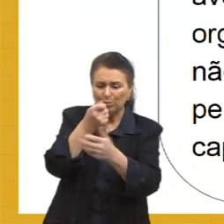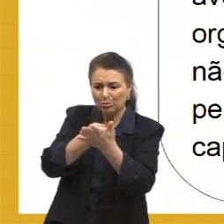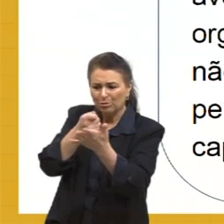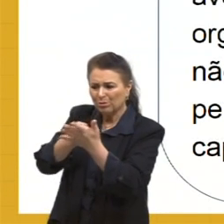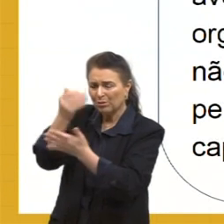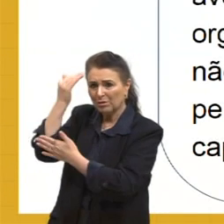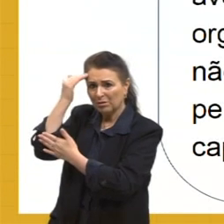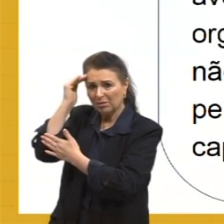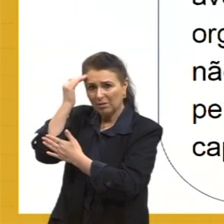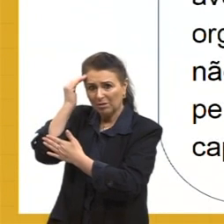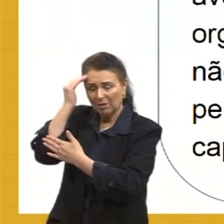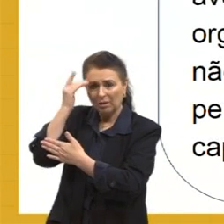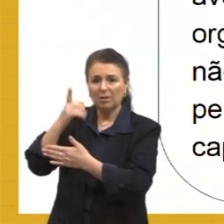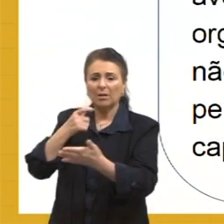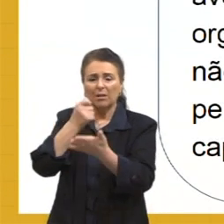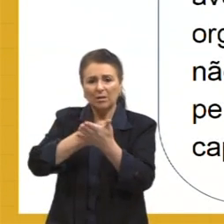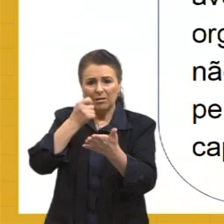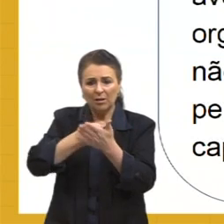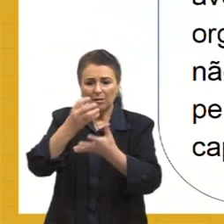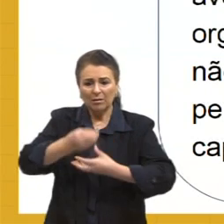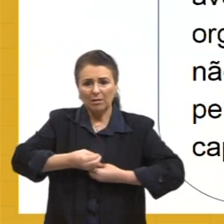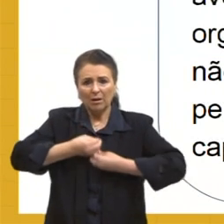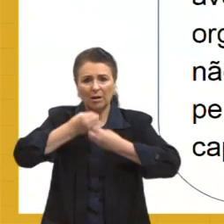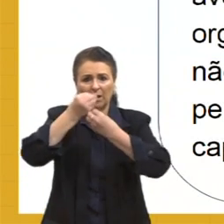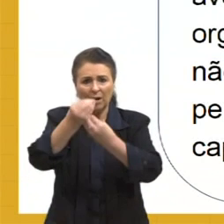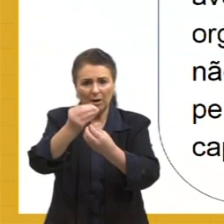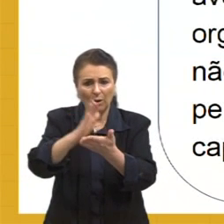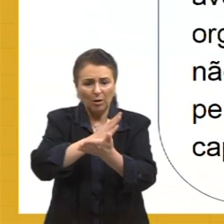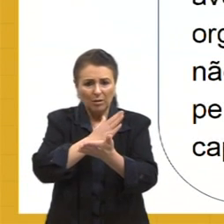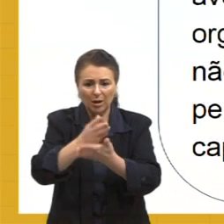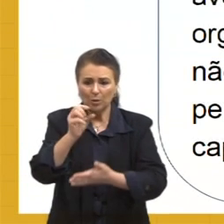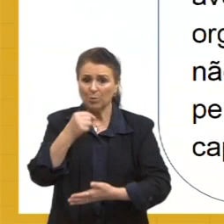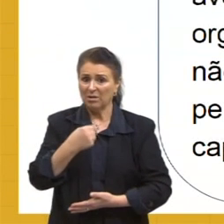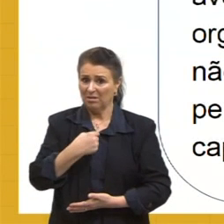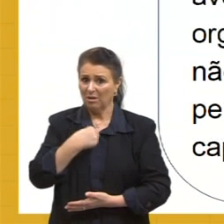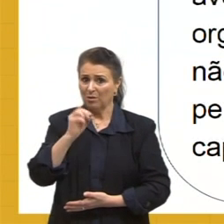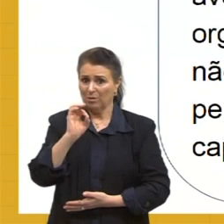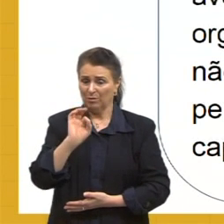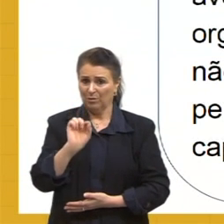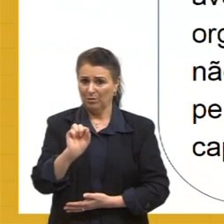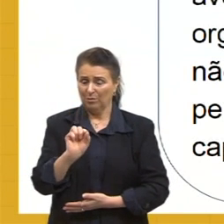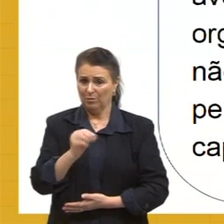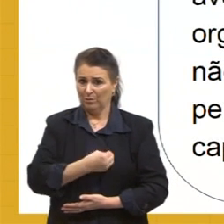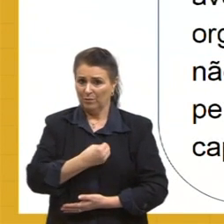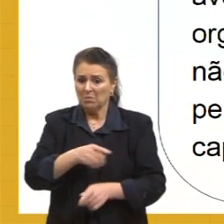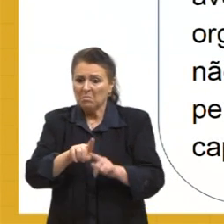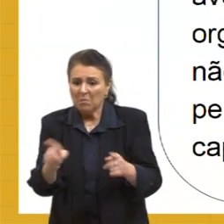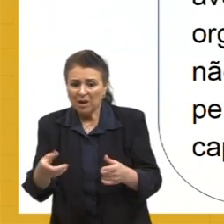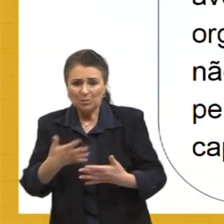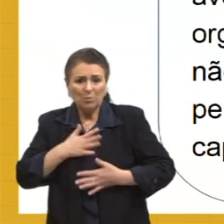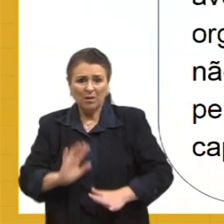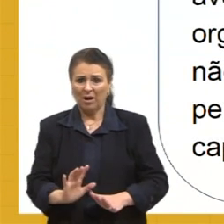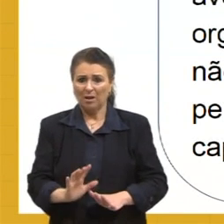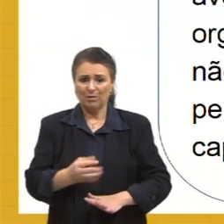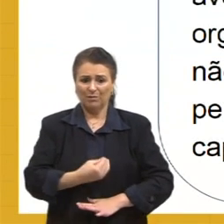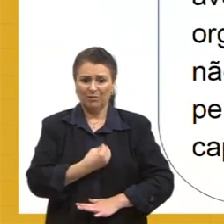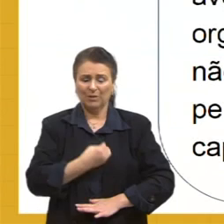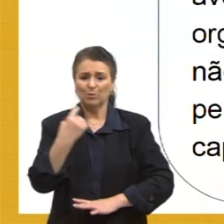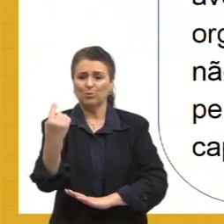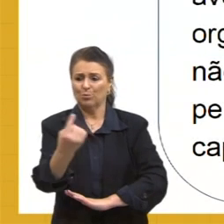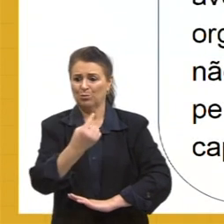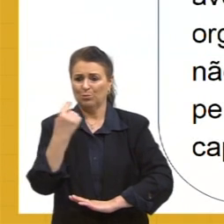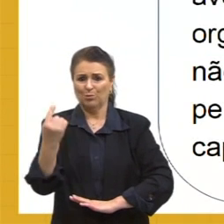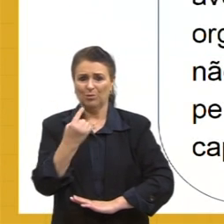entender. Estou tentando dar a alguém o que vivi e não sei a quem, mas não quero ficar com o que vivi. Não sei o que fazer do que vivi.